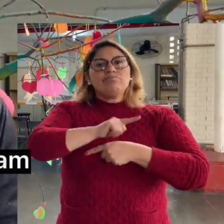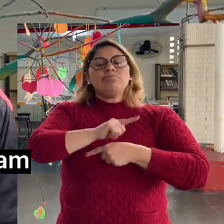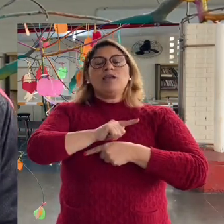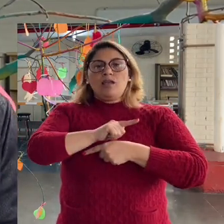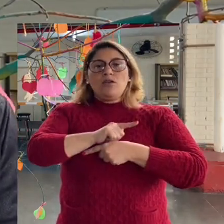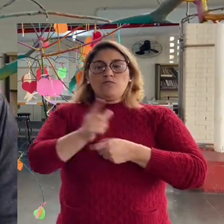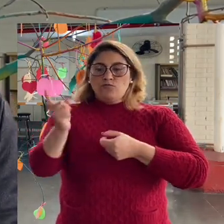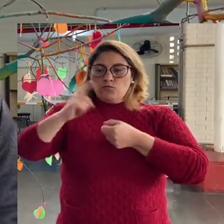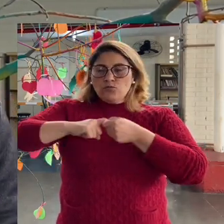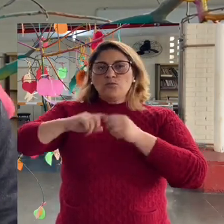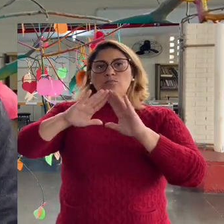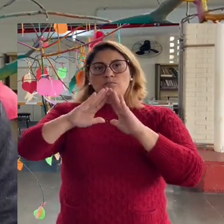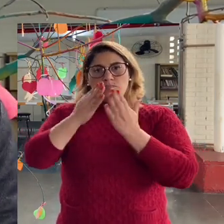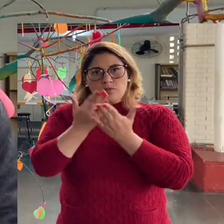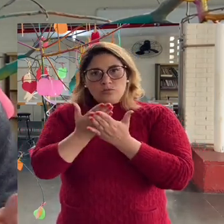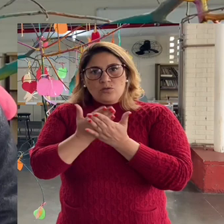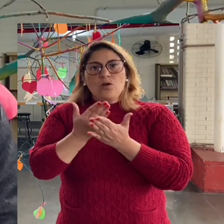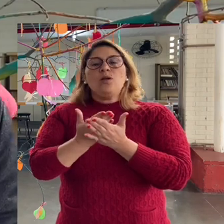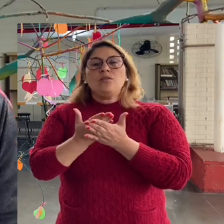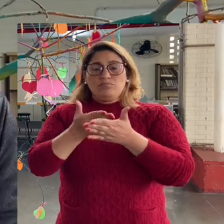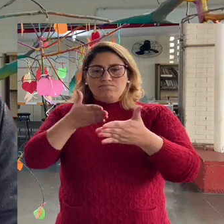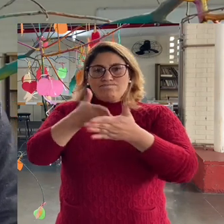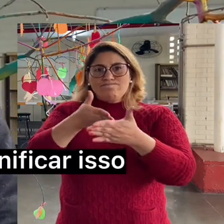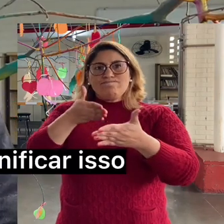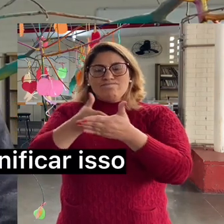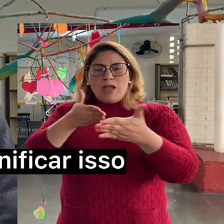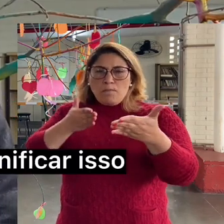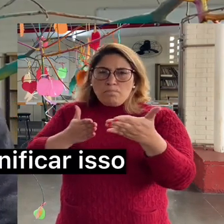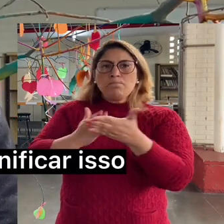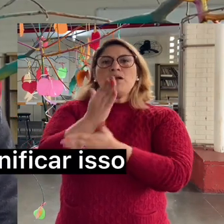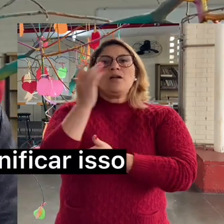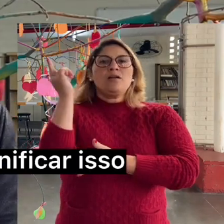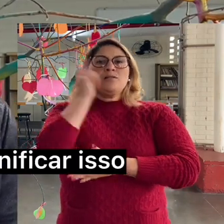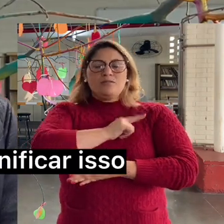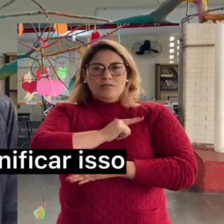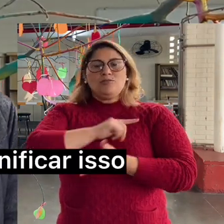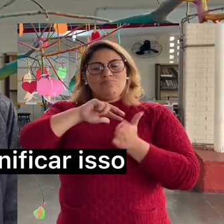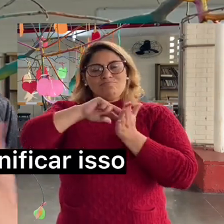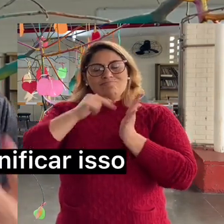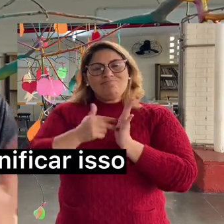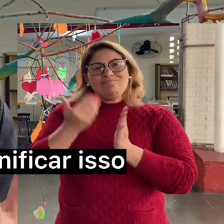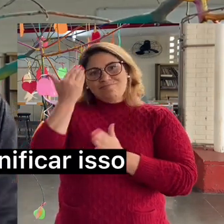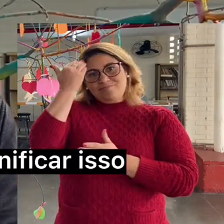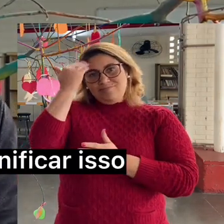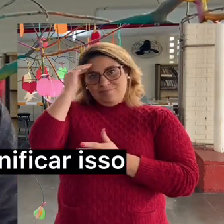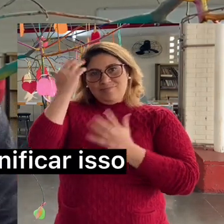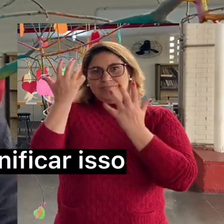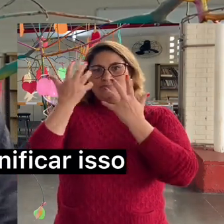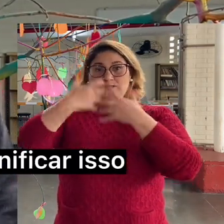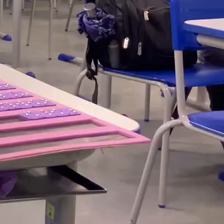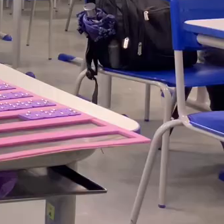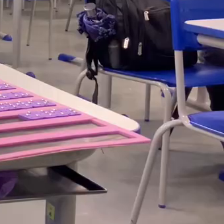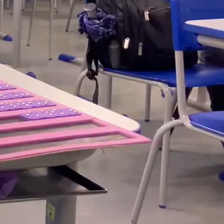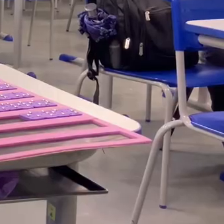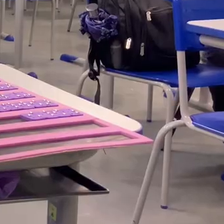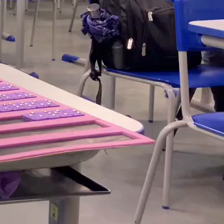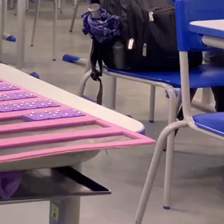superaram. Voltaram a estudar, estão aqui, superaram, venceram as barreiras e conseguiram ressignificar isso.